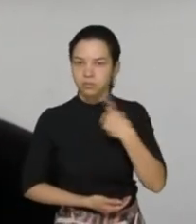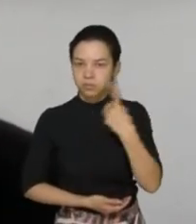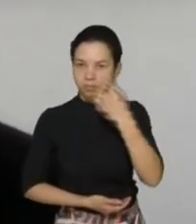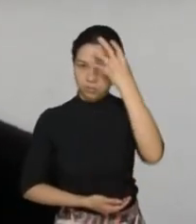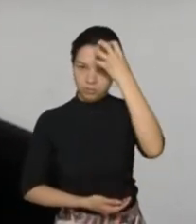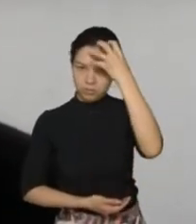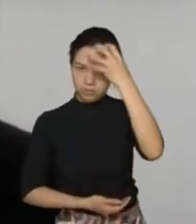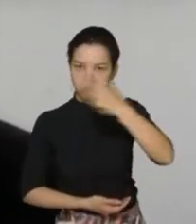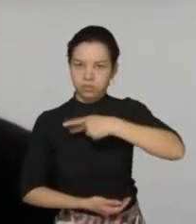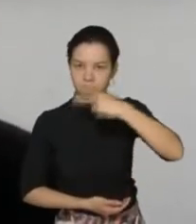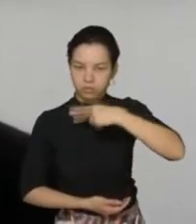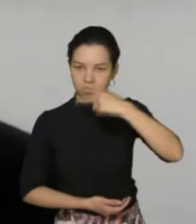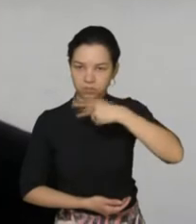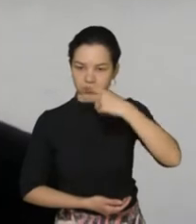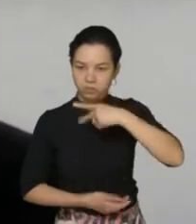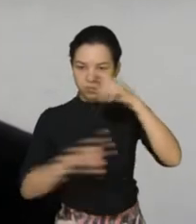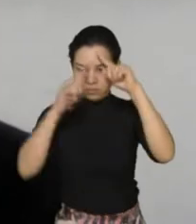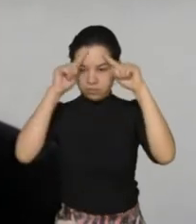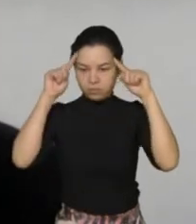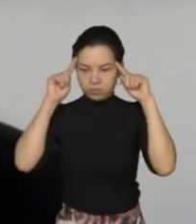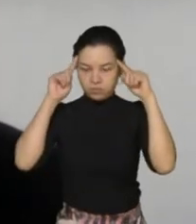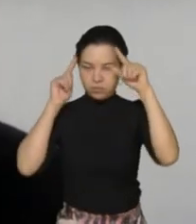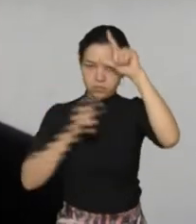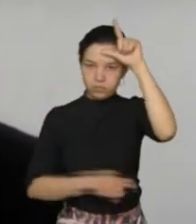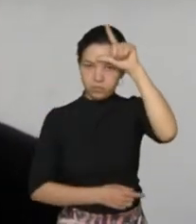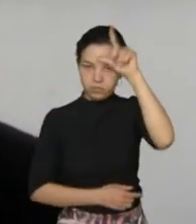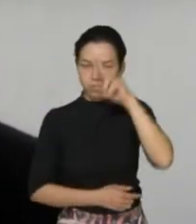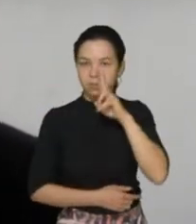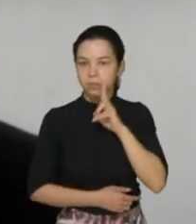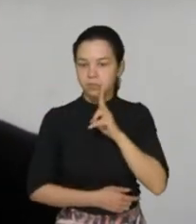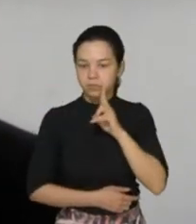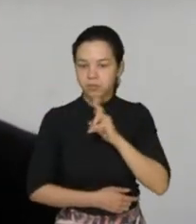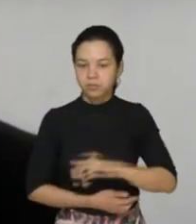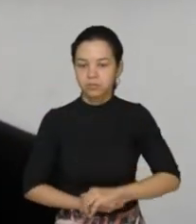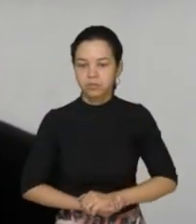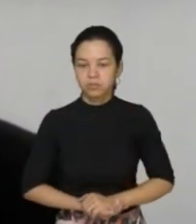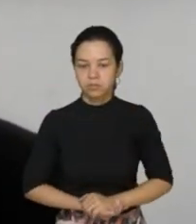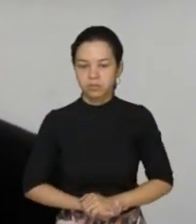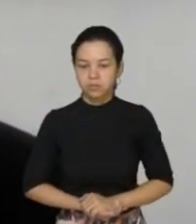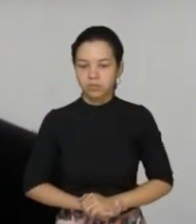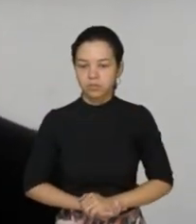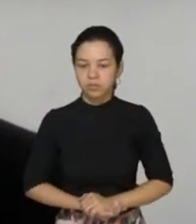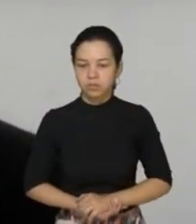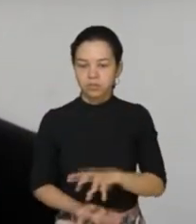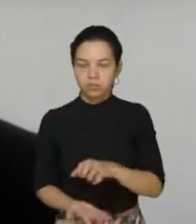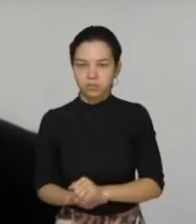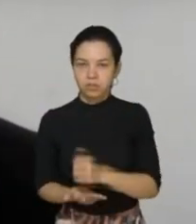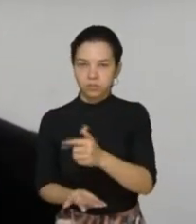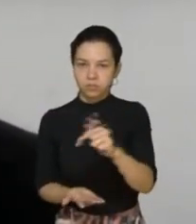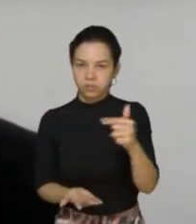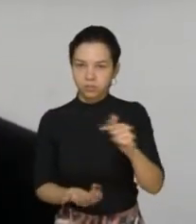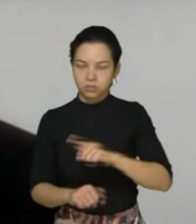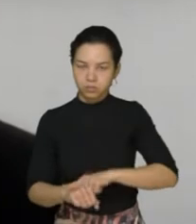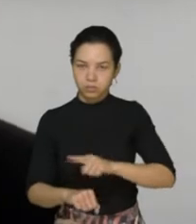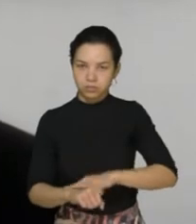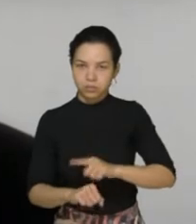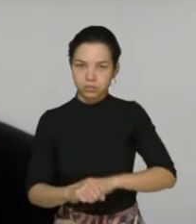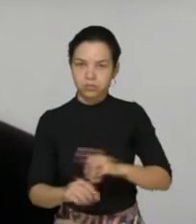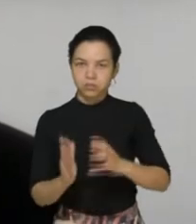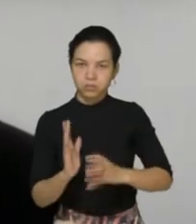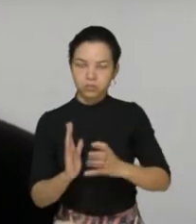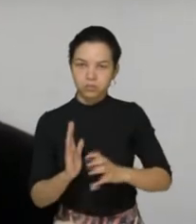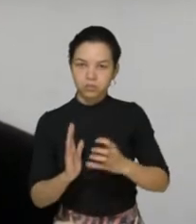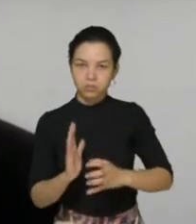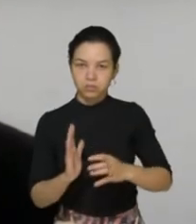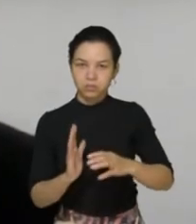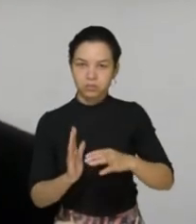Kennedy Nunes, Neudir Sareta, Sargento Lima e Ivan Nath. Grande expediente. Não houve inscritos para o horário destinado aos partidos políticos. Ordem